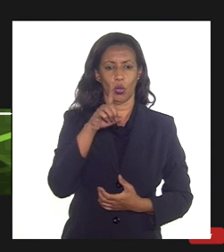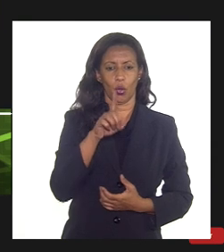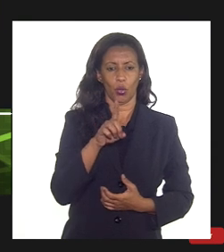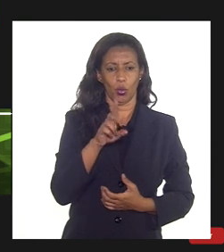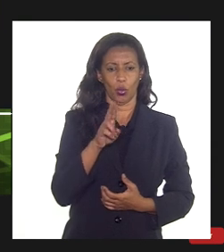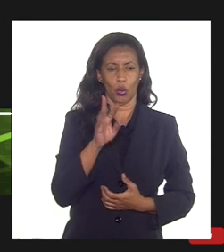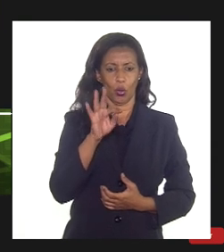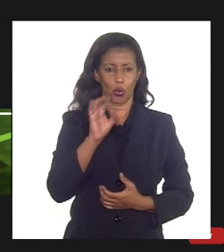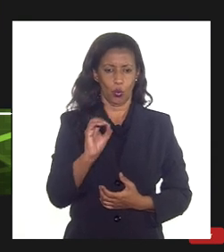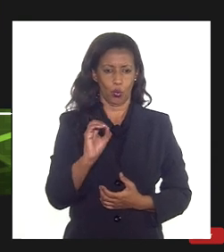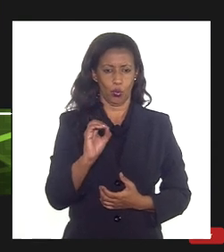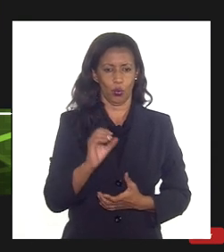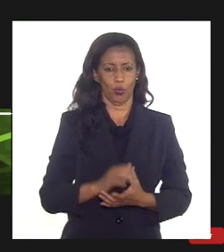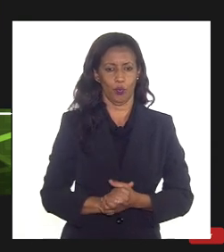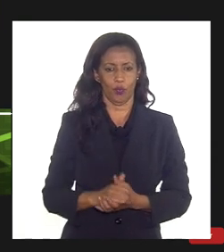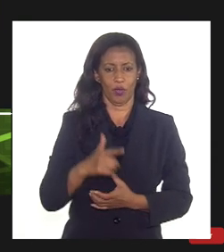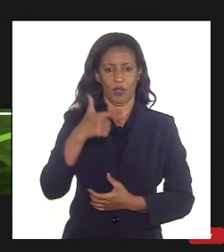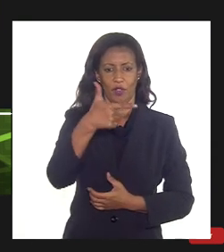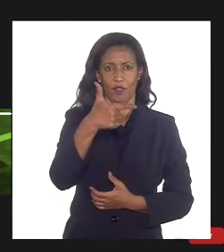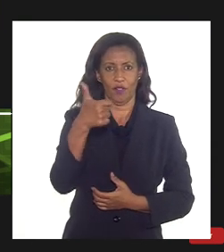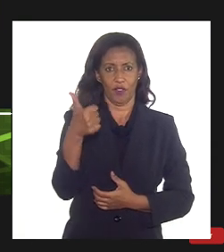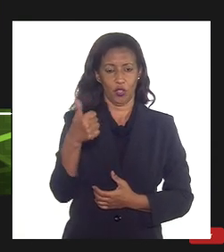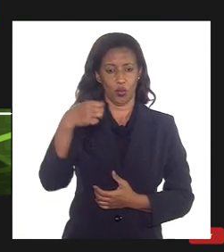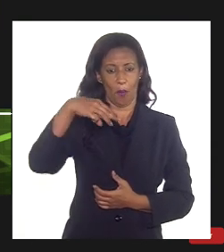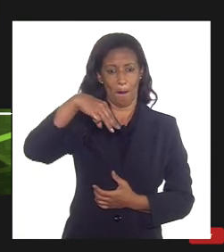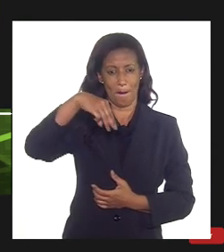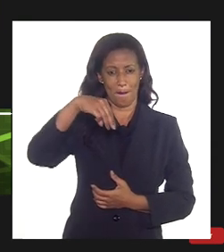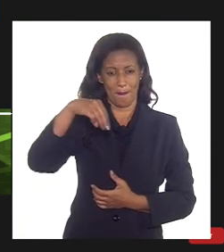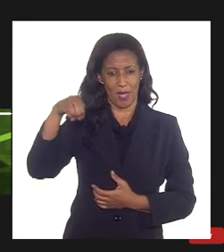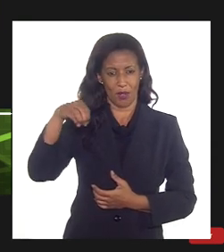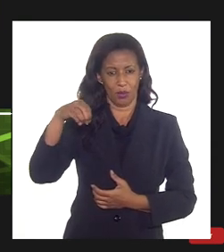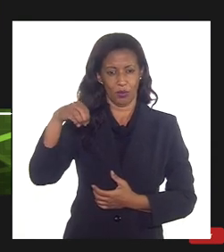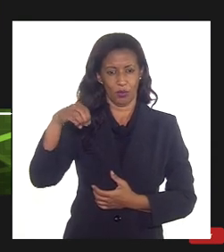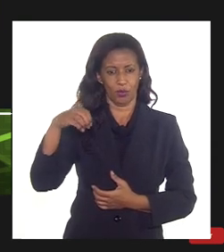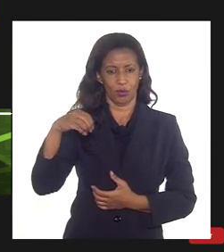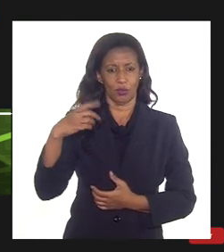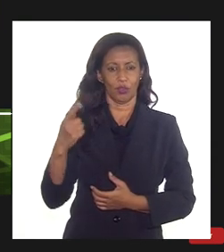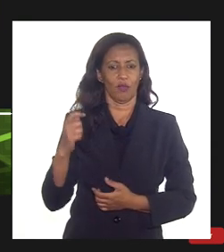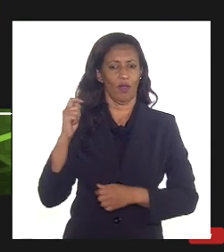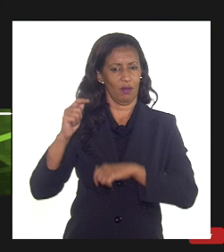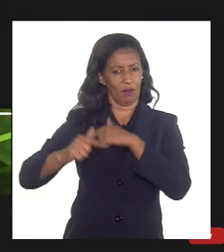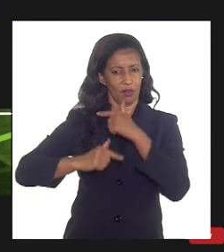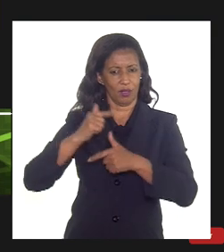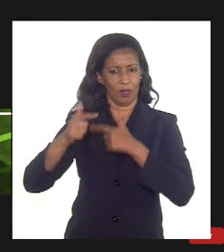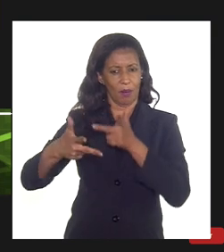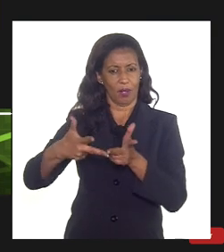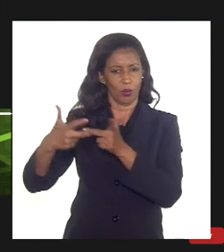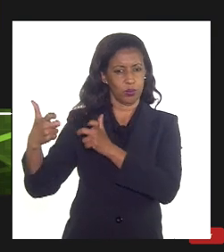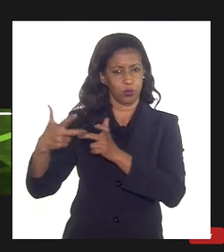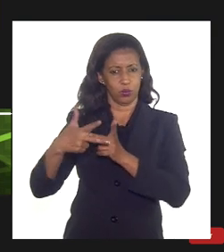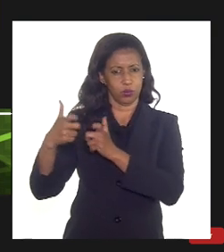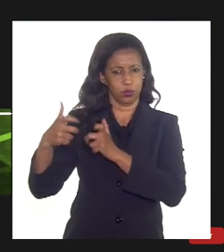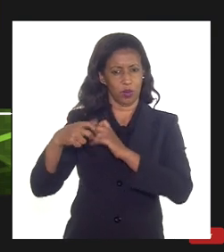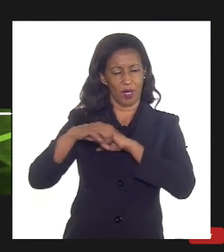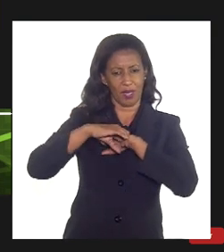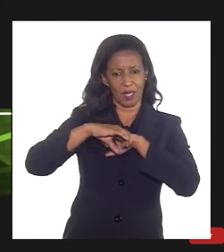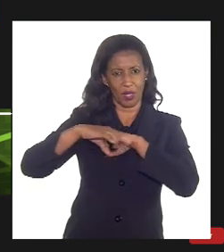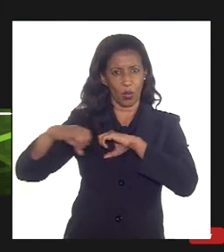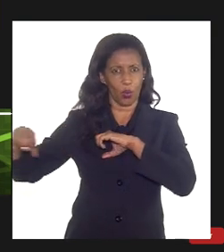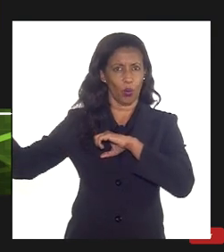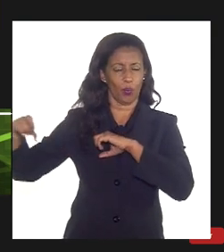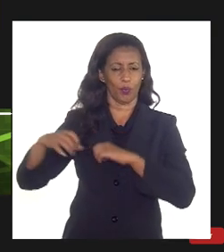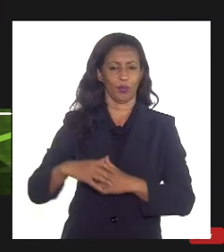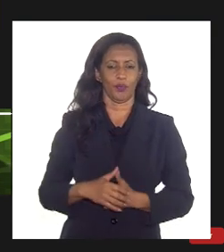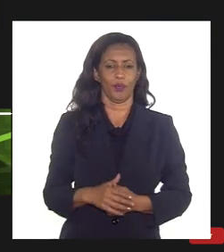a UPGN, como eu falei, 21 milhões de metros por lucro de capacidade. O duto vai ter, depois concluído, 355 quilômetros de extensão,